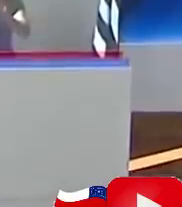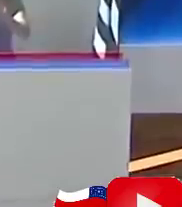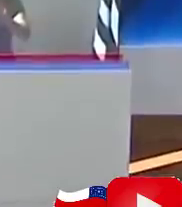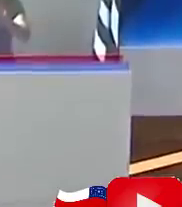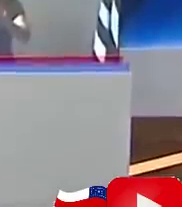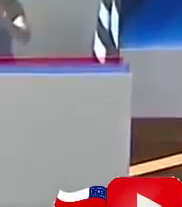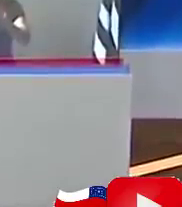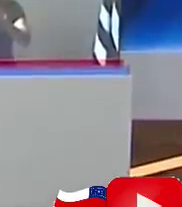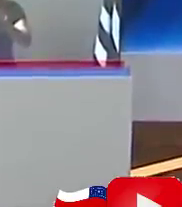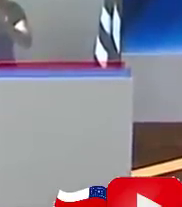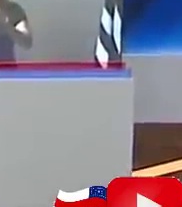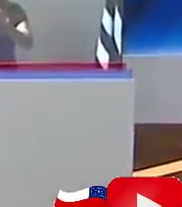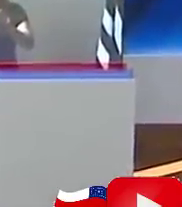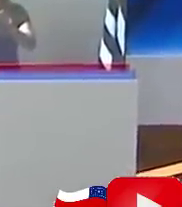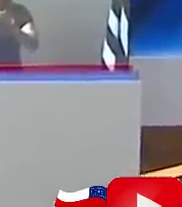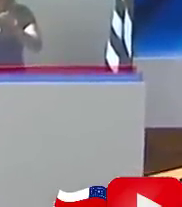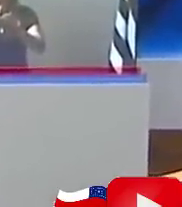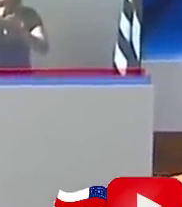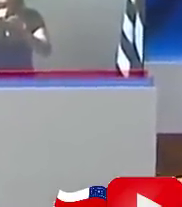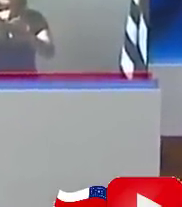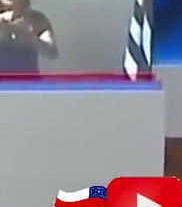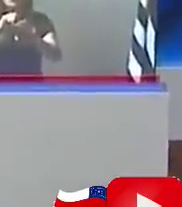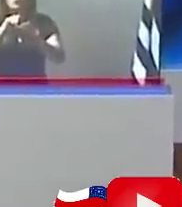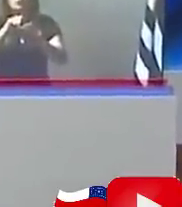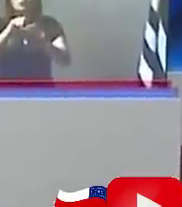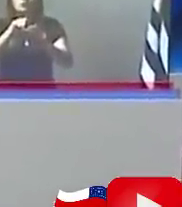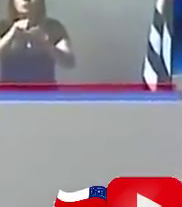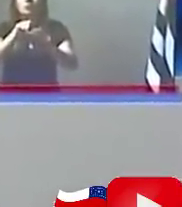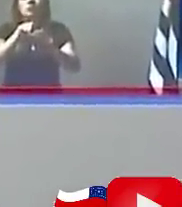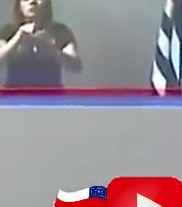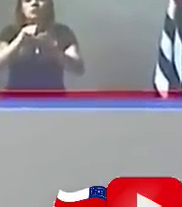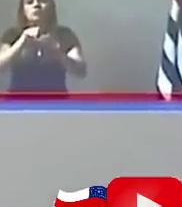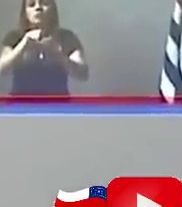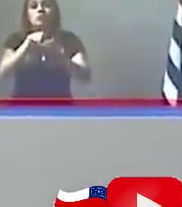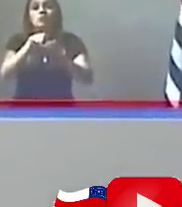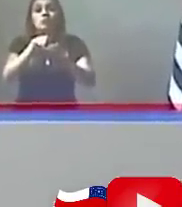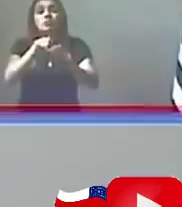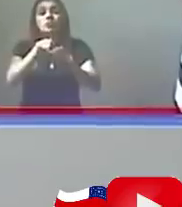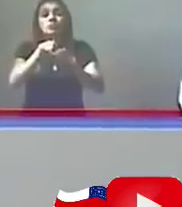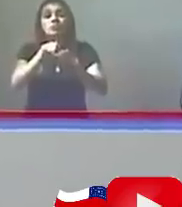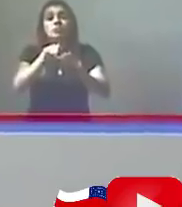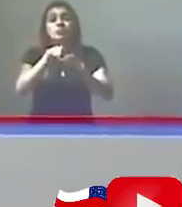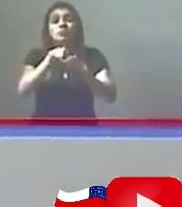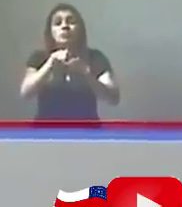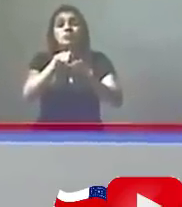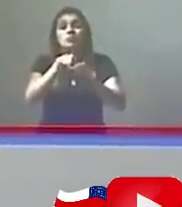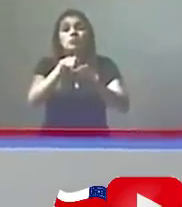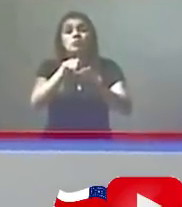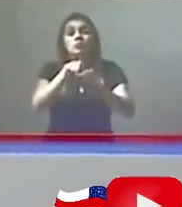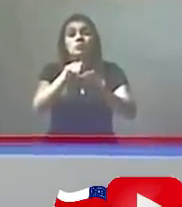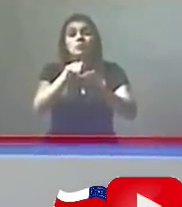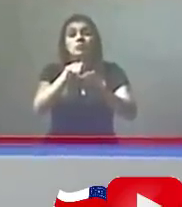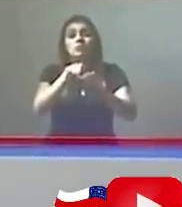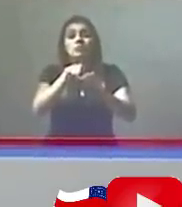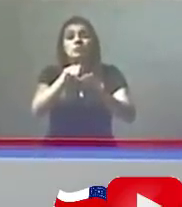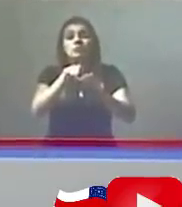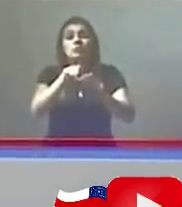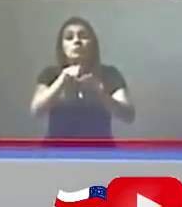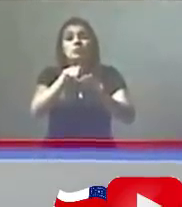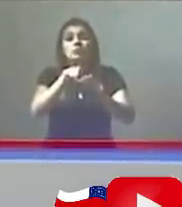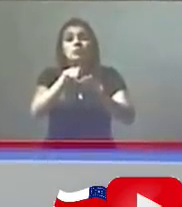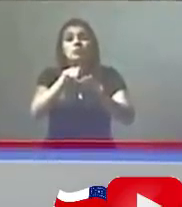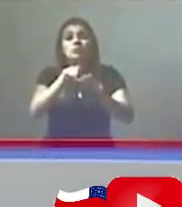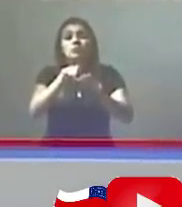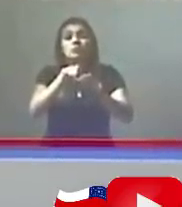Coitada dessa moça pra dar esse recado. Coitada dessa moça, meu Jesus. Como é que ela resumiu? Meu Jesus, ela resumiu. Todo mundo... Não é lascado.